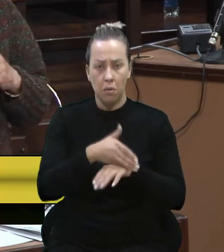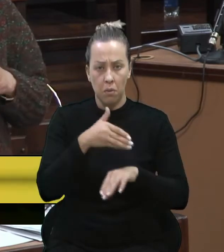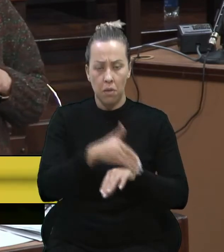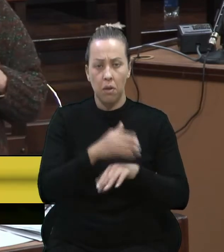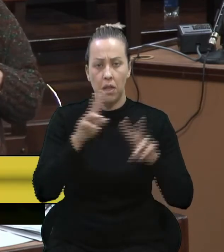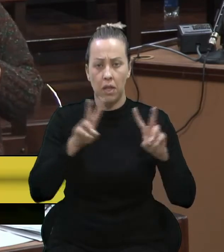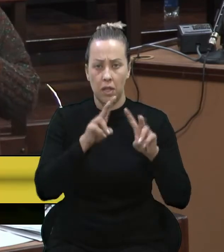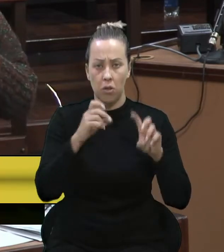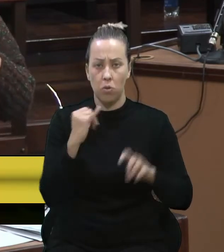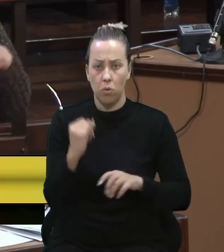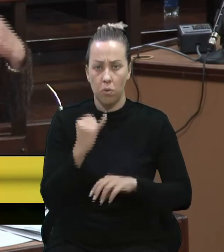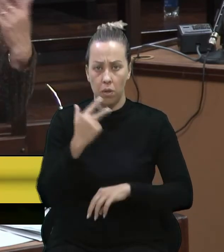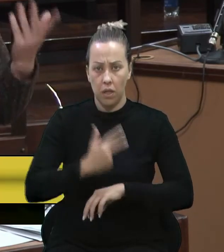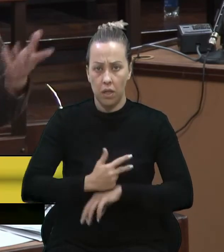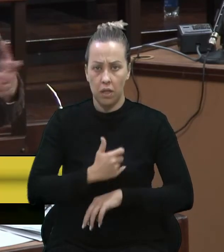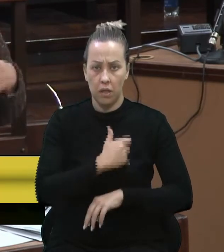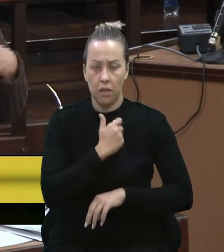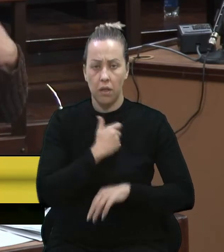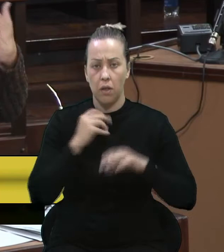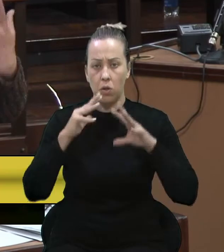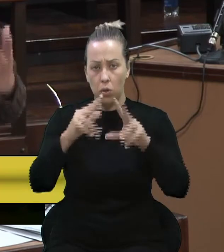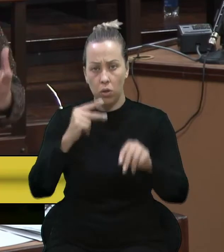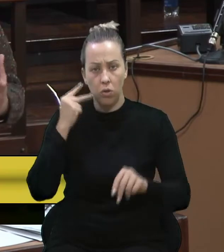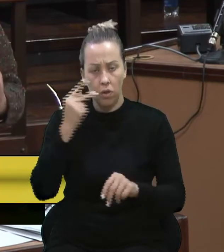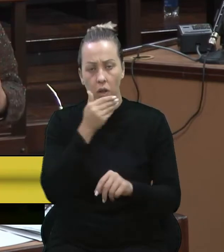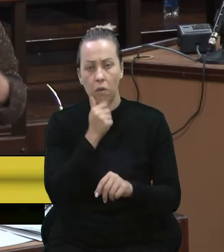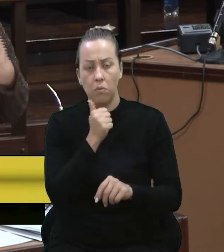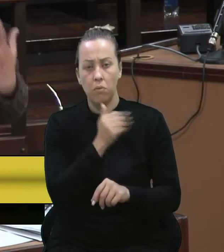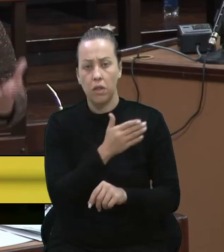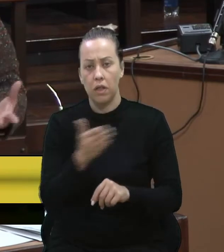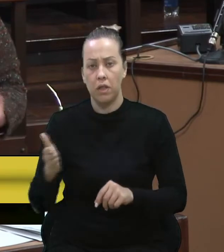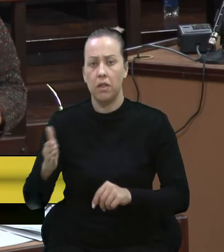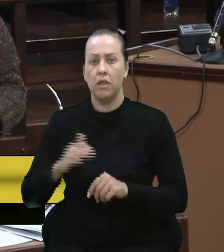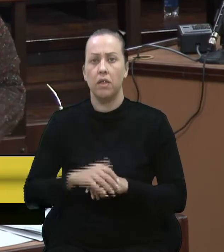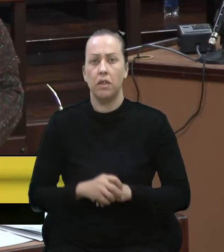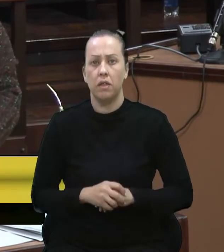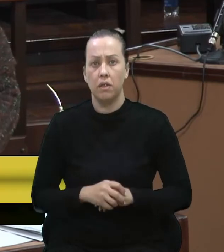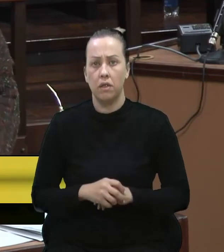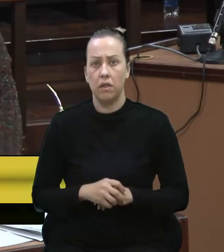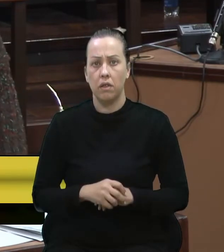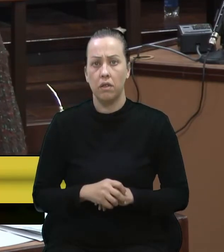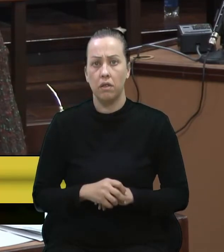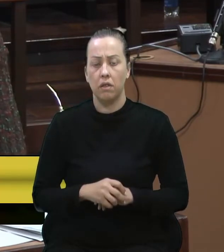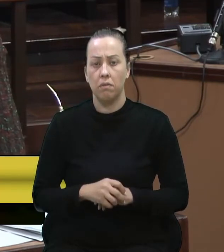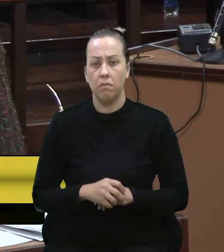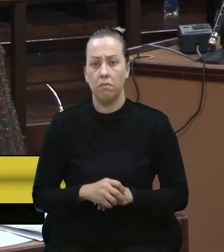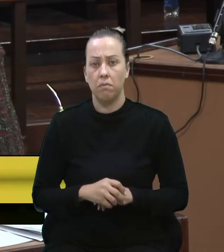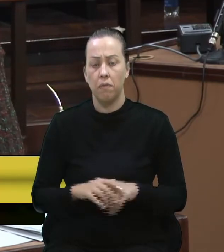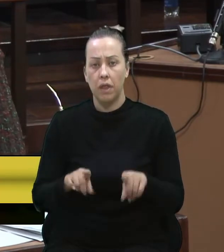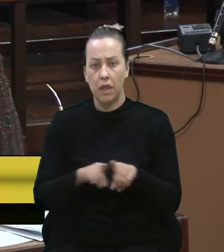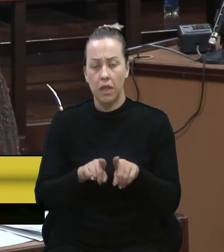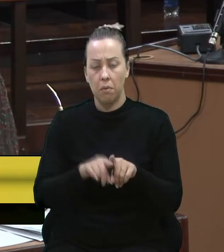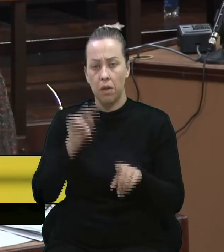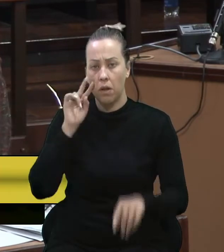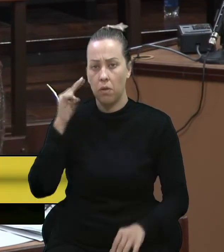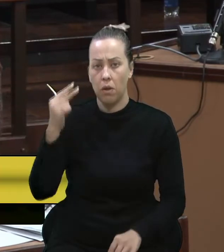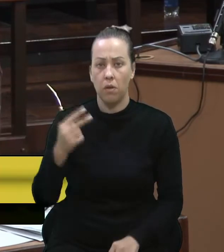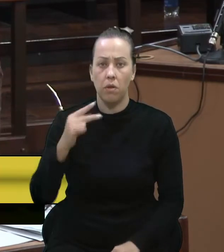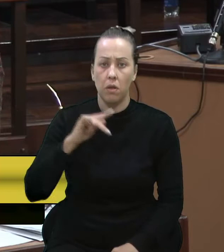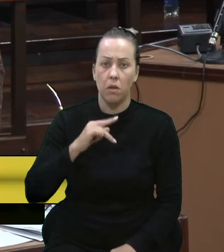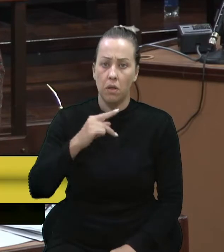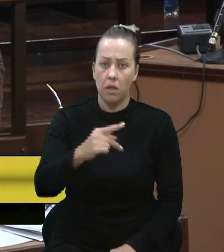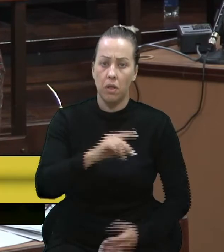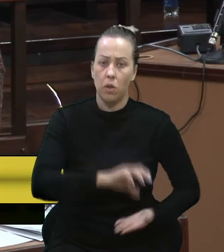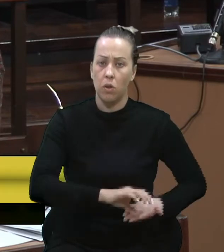questão. aos senhores vereadores, senhoras vereadoras, também um reconhecimento para a presidente